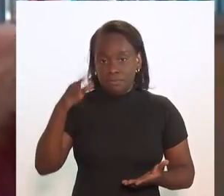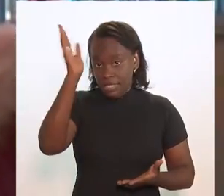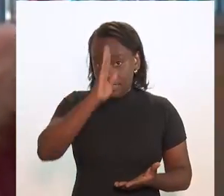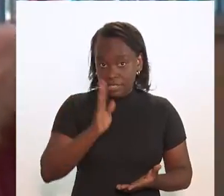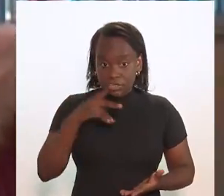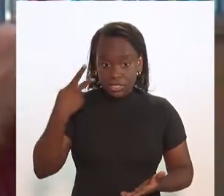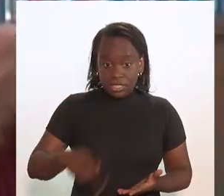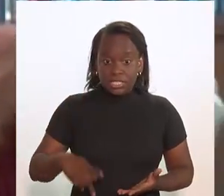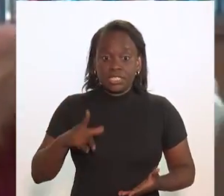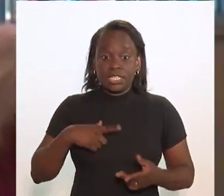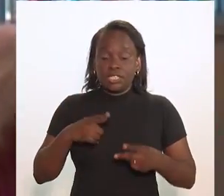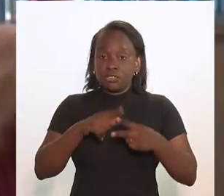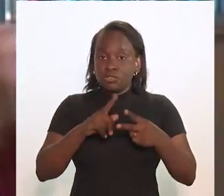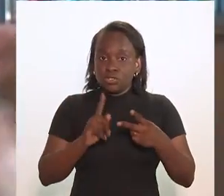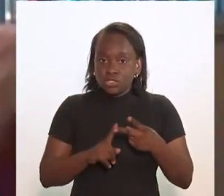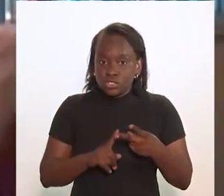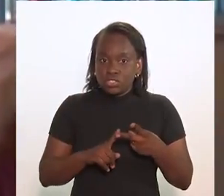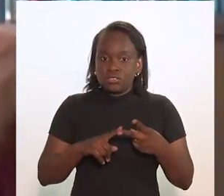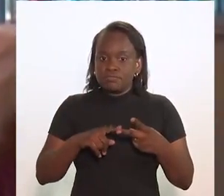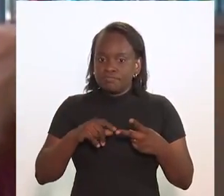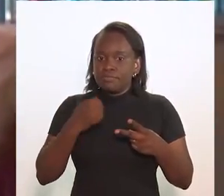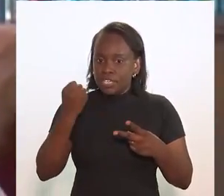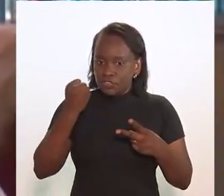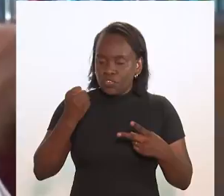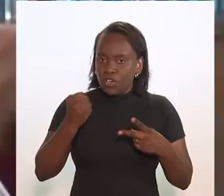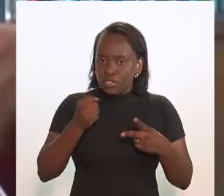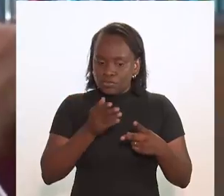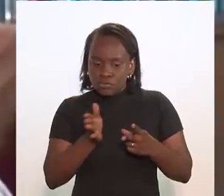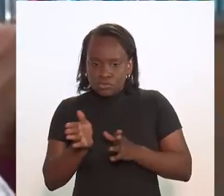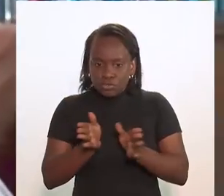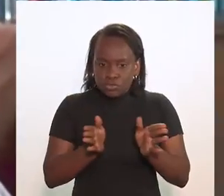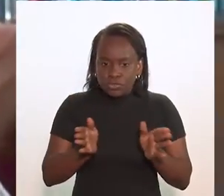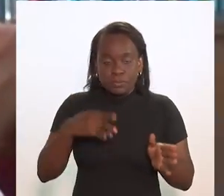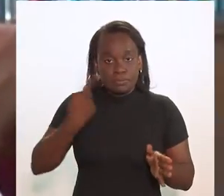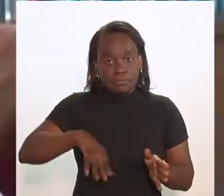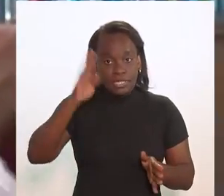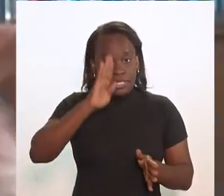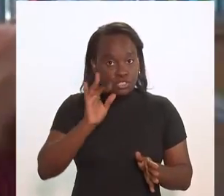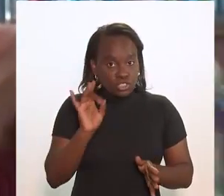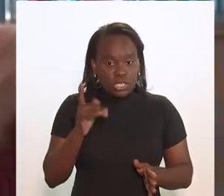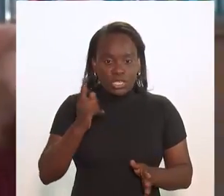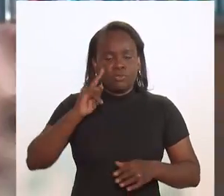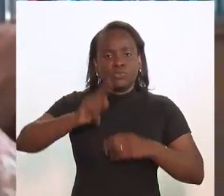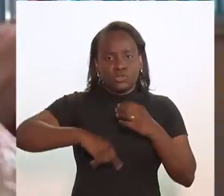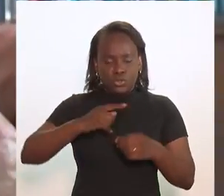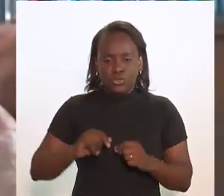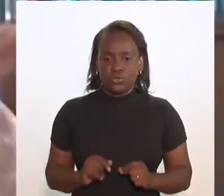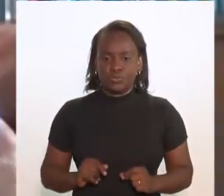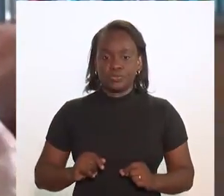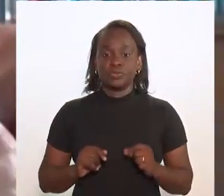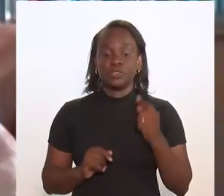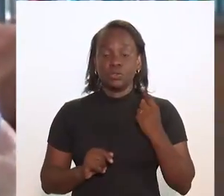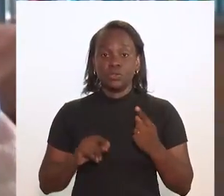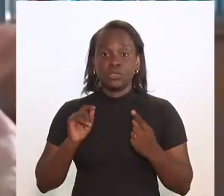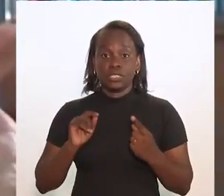aqui no Brasil duas tendências que eu acho que predominaram, não só no Brasil, mas no mundo inteiro. Uma, a nível